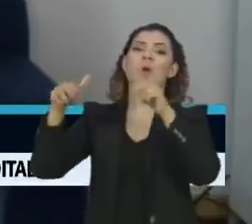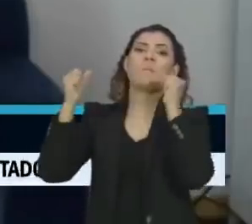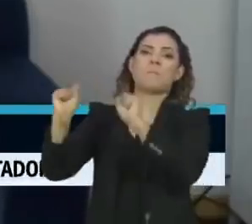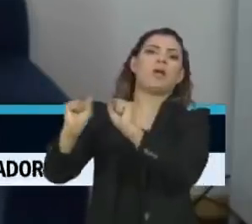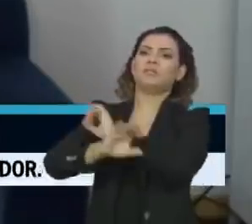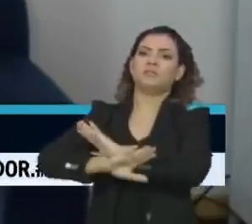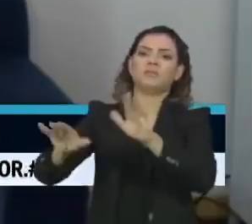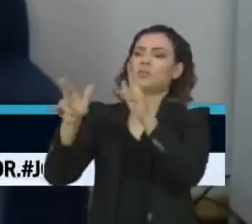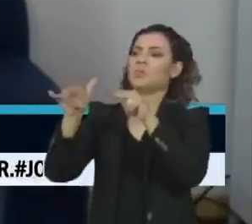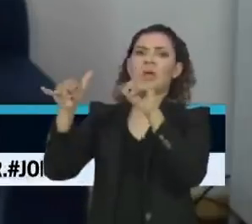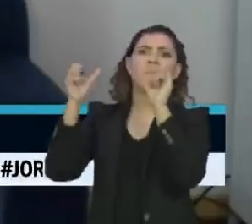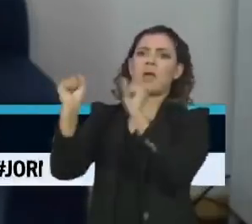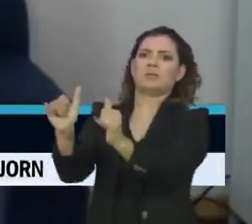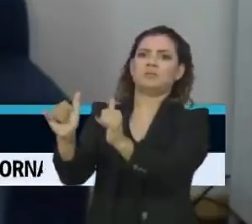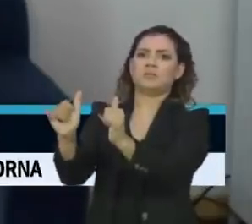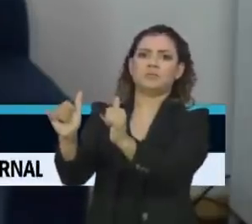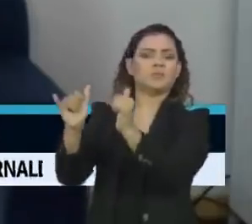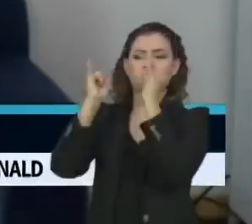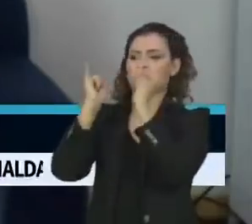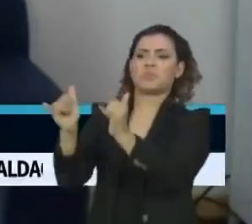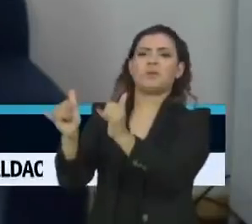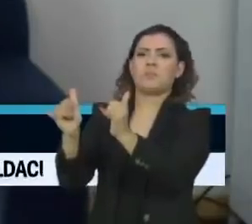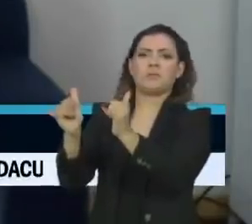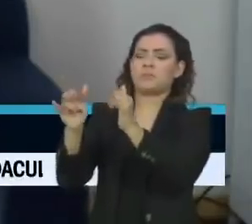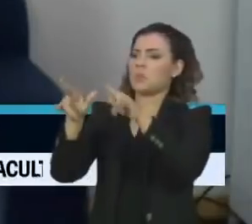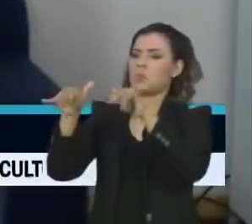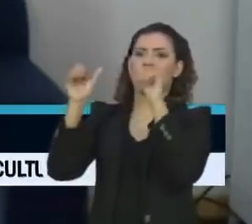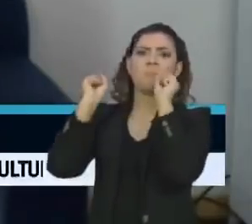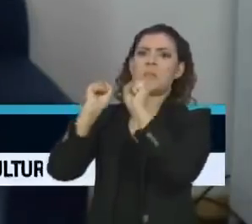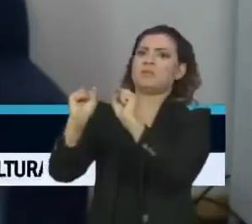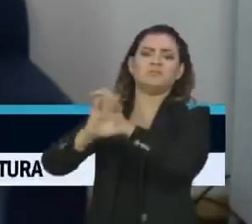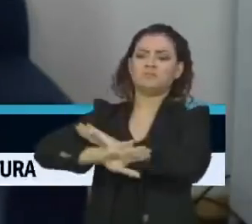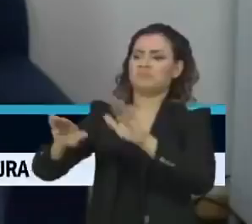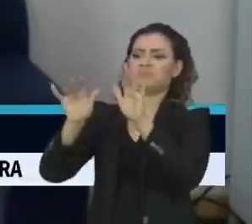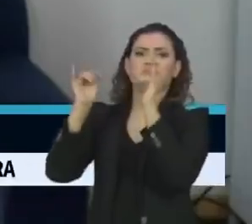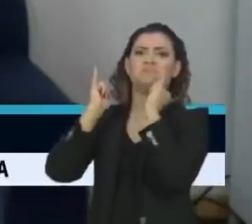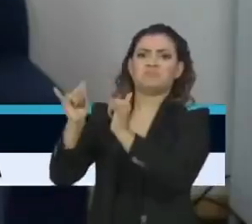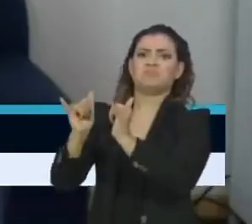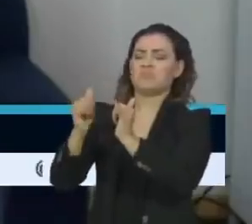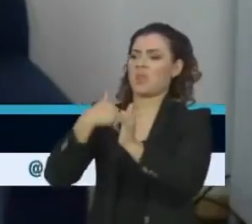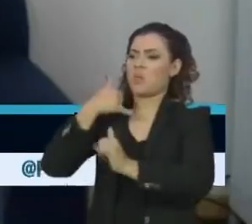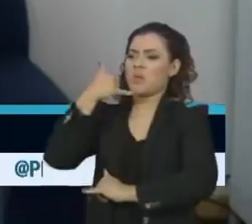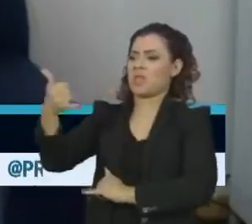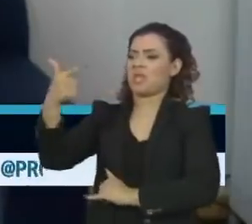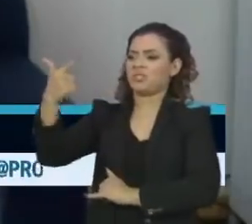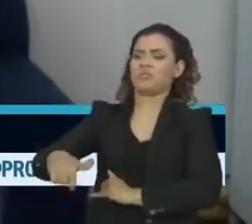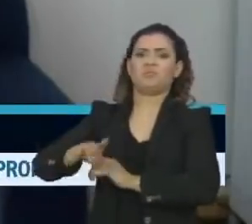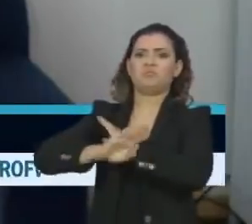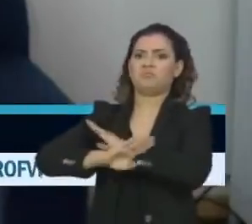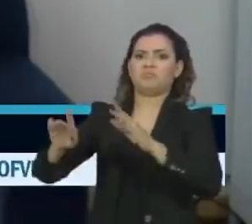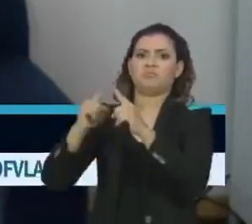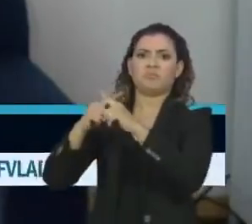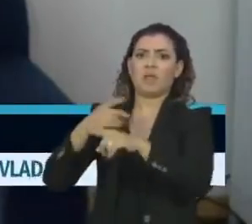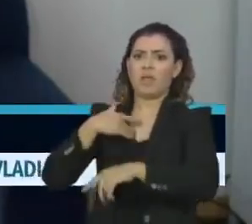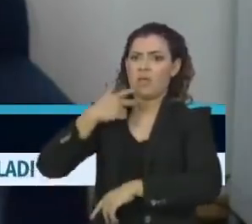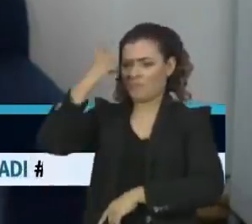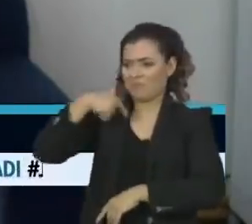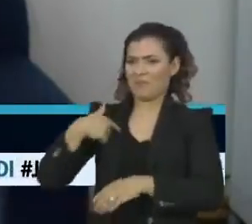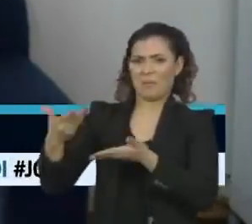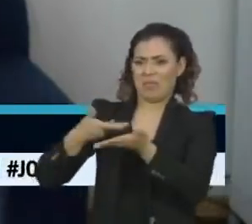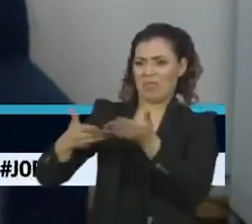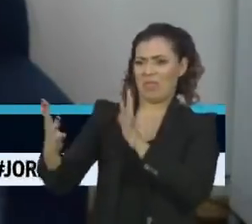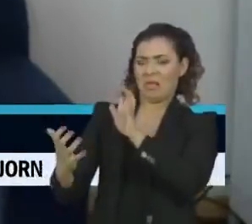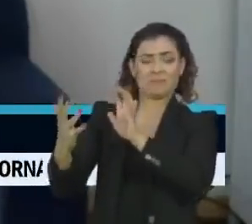vou ligar. Eu tenho posição e tenho palavra. O que aconteceu foi desagradável demais.